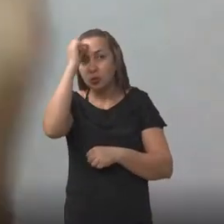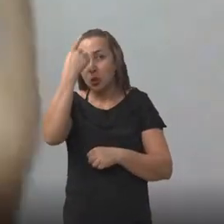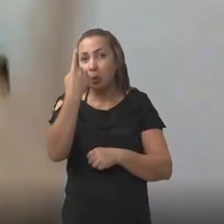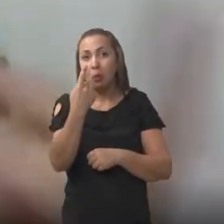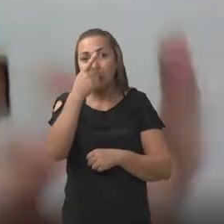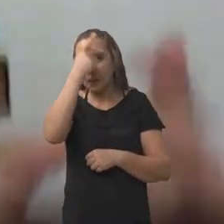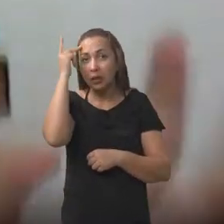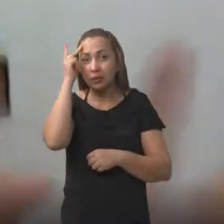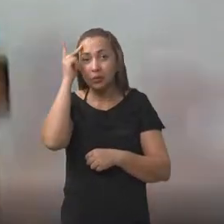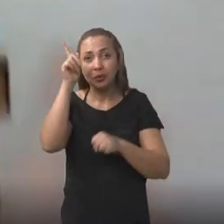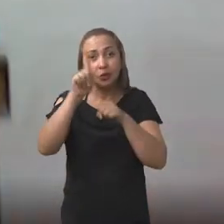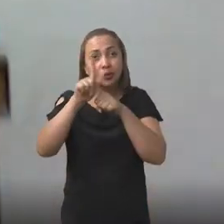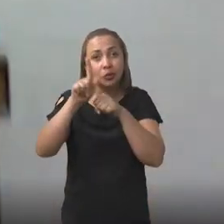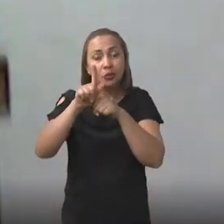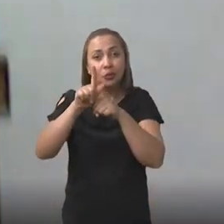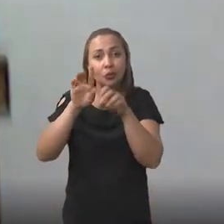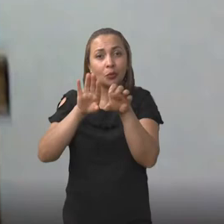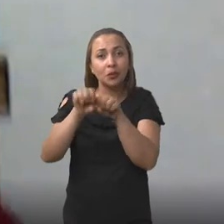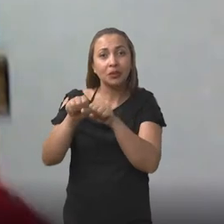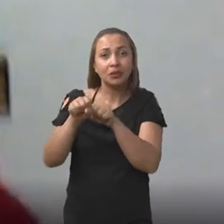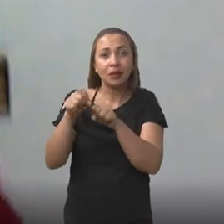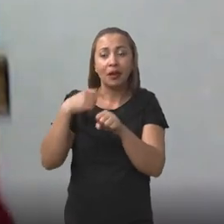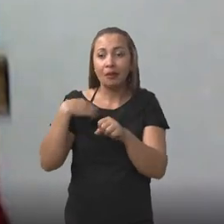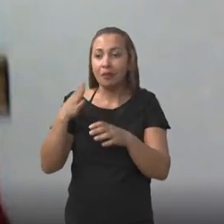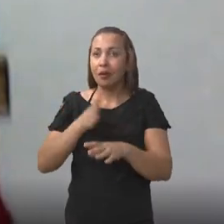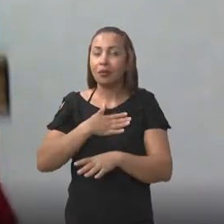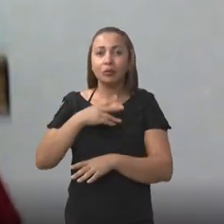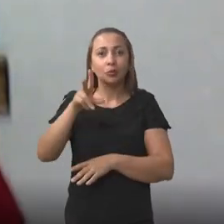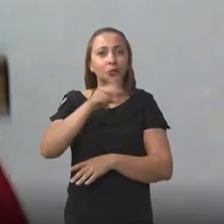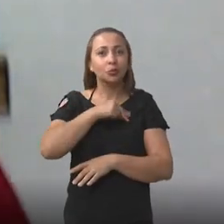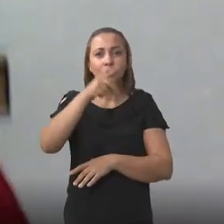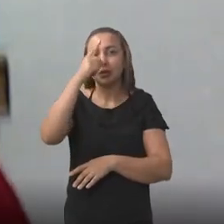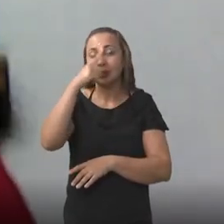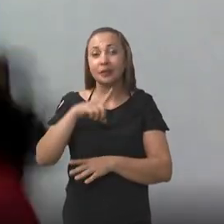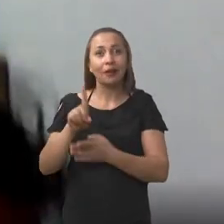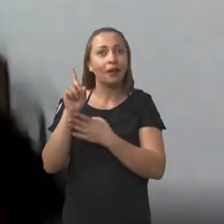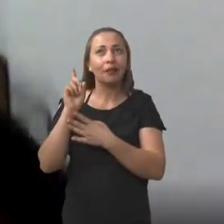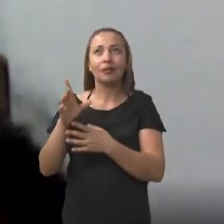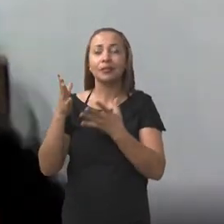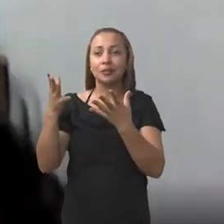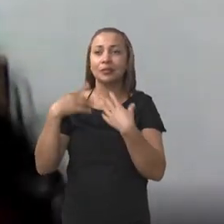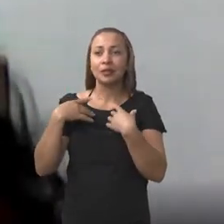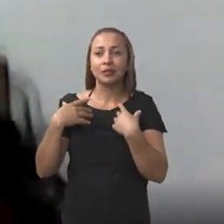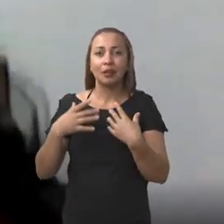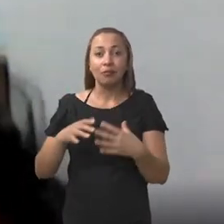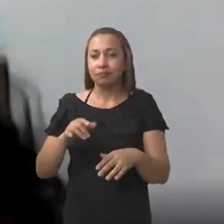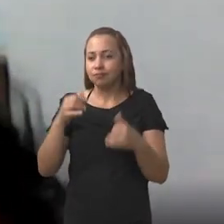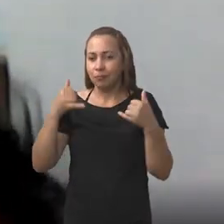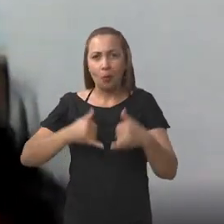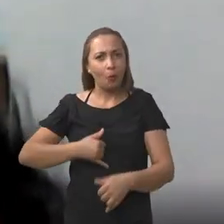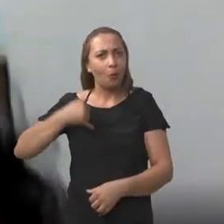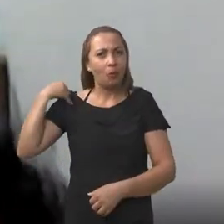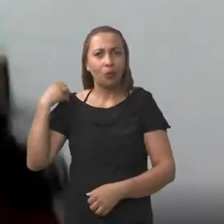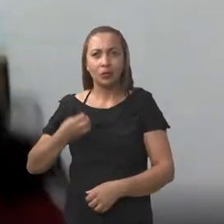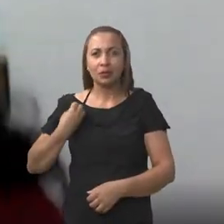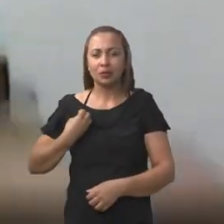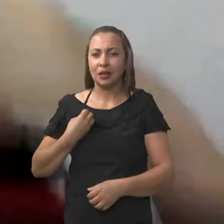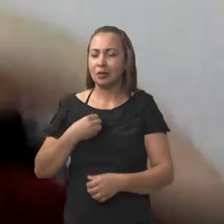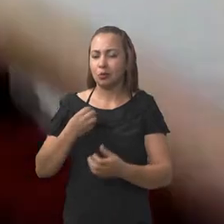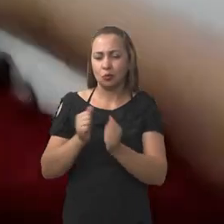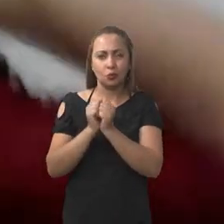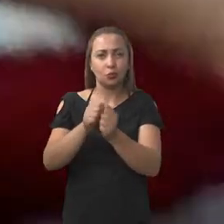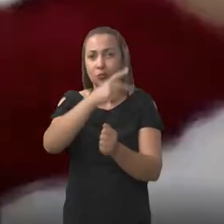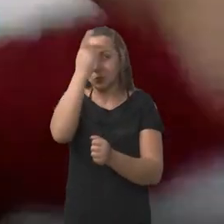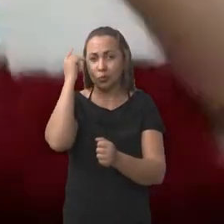tinha uma pessoa de graduação, além de mim, assim. Aí, eu fiquei, meu Deus, eu fiquei, assim, lisonjeada de estar ali no meio daquelas pessoas,